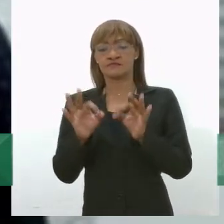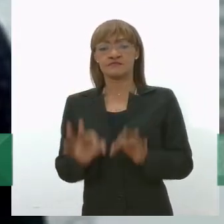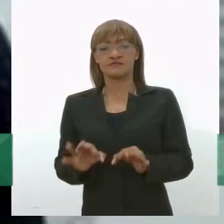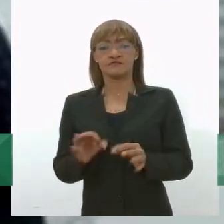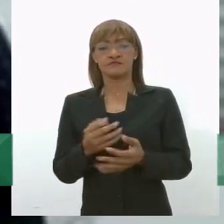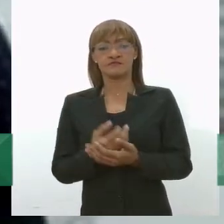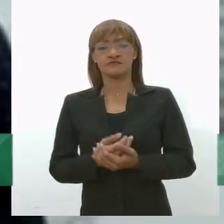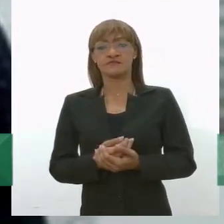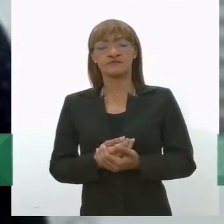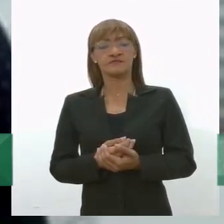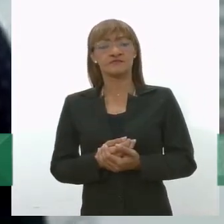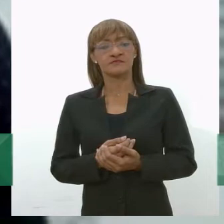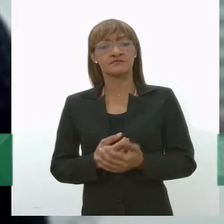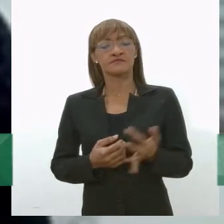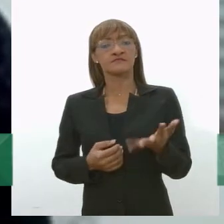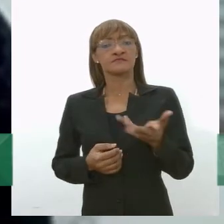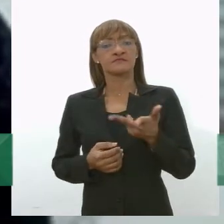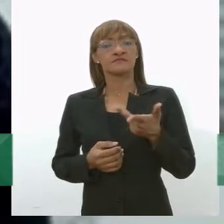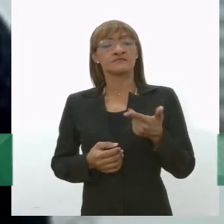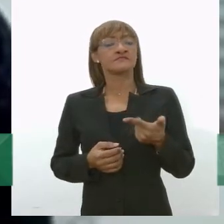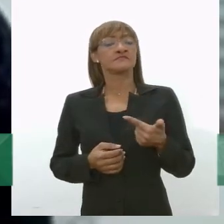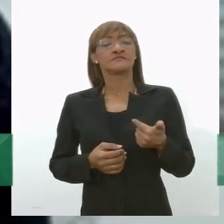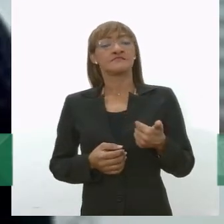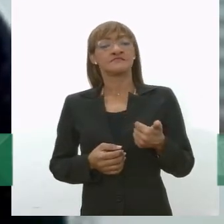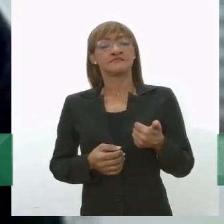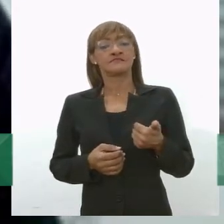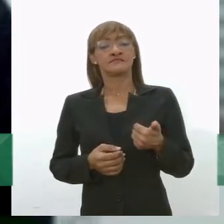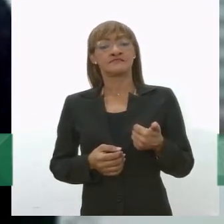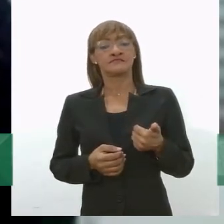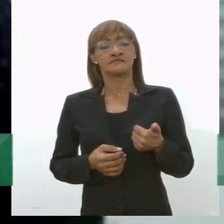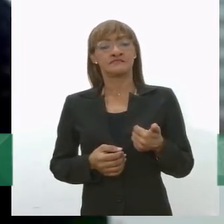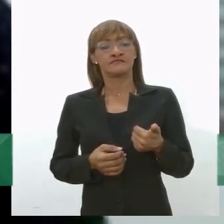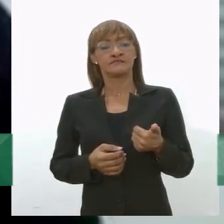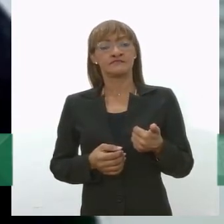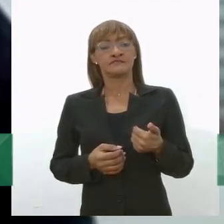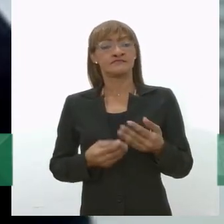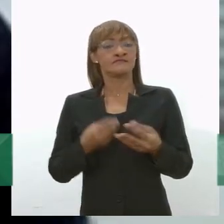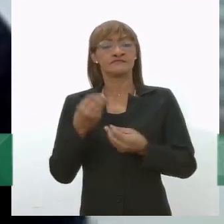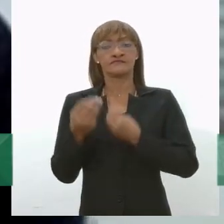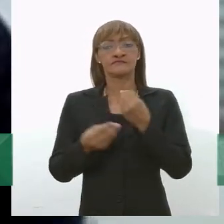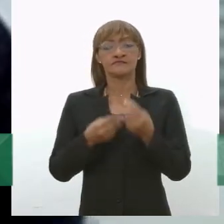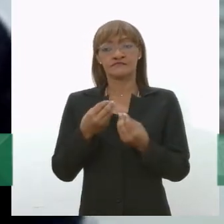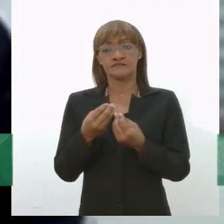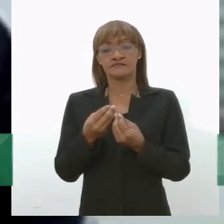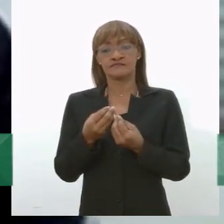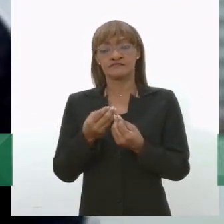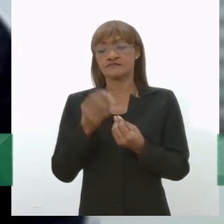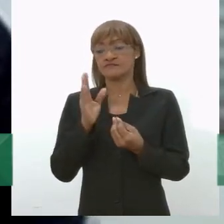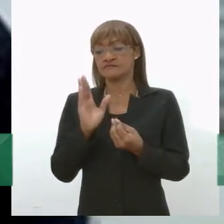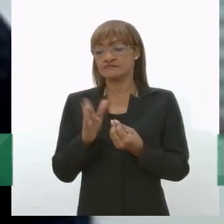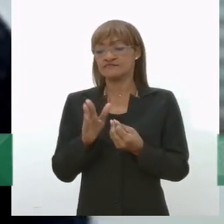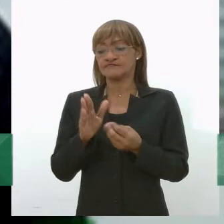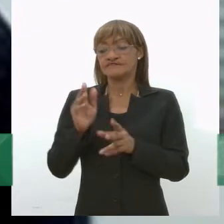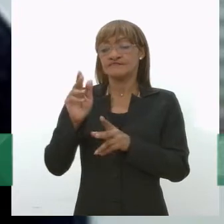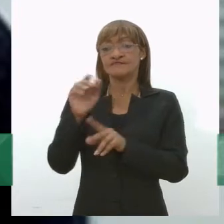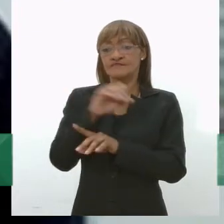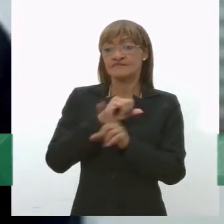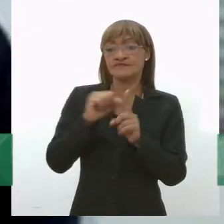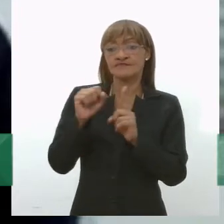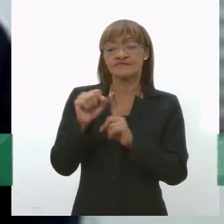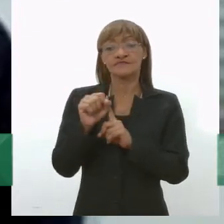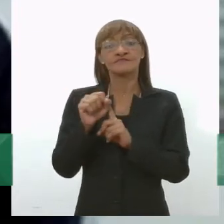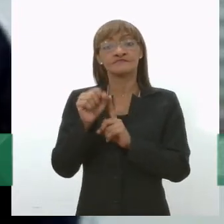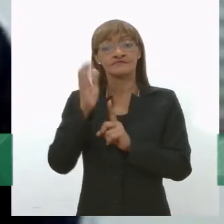correta ambientalmente possível é através da consciência da população, né? Com a consciência